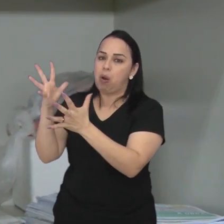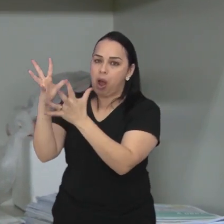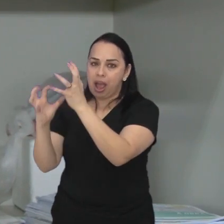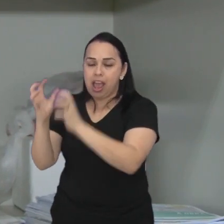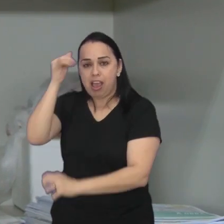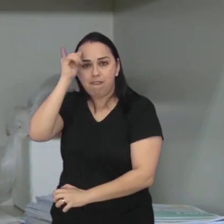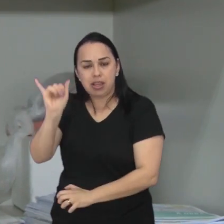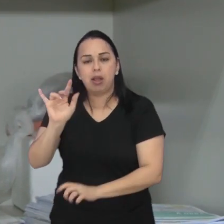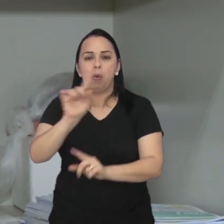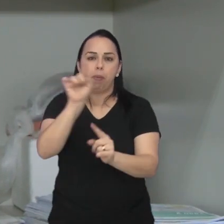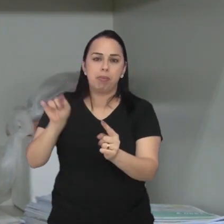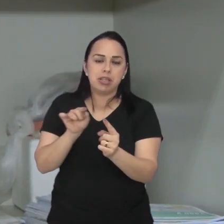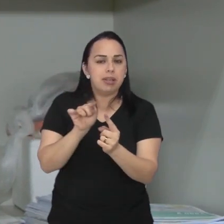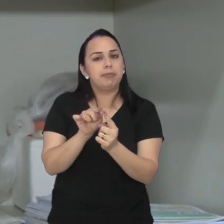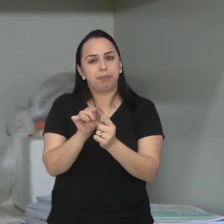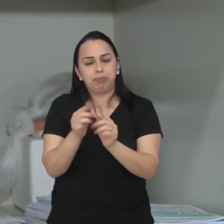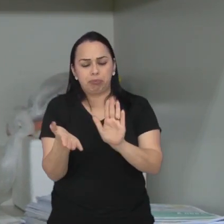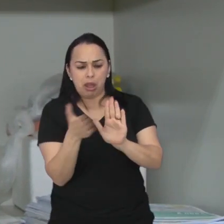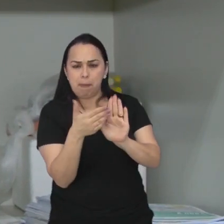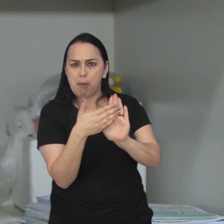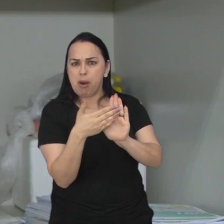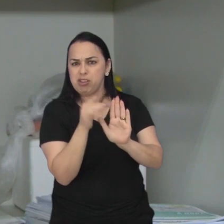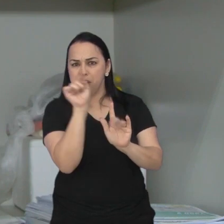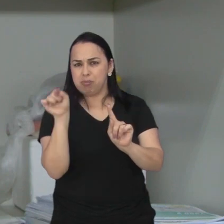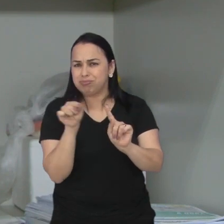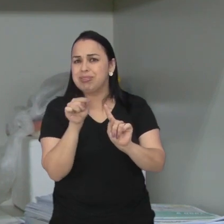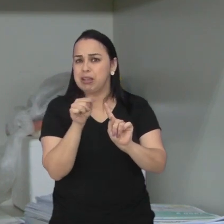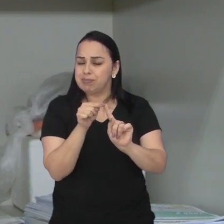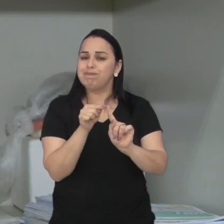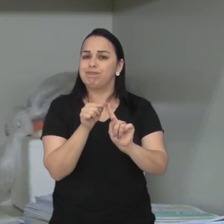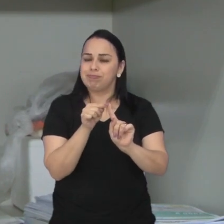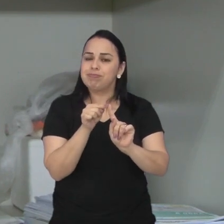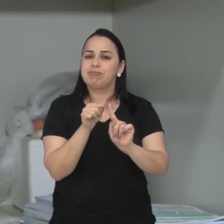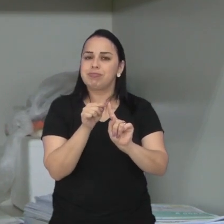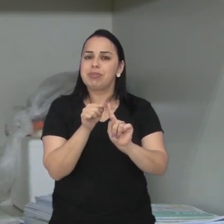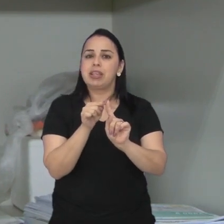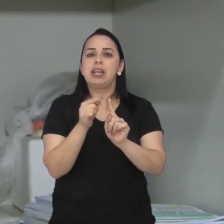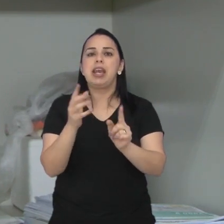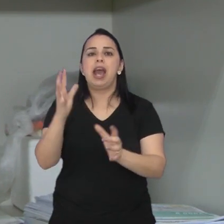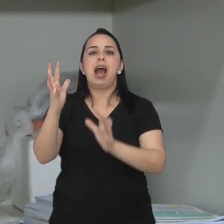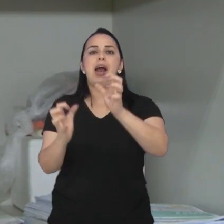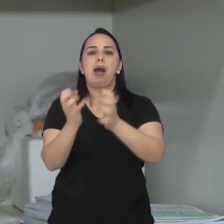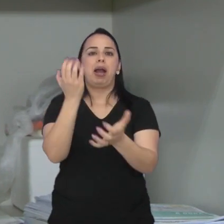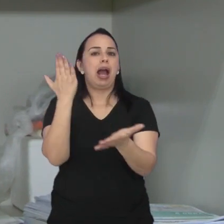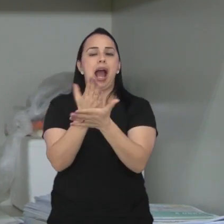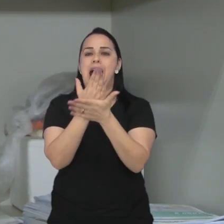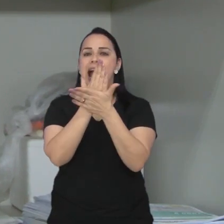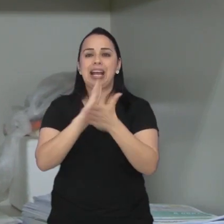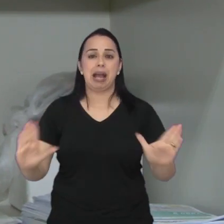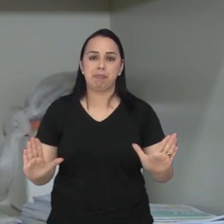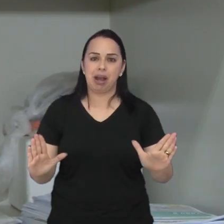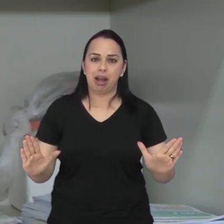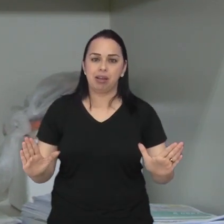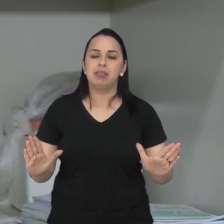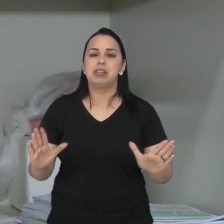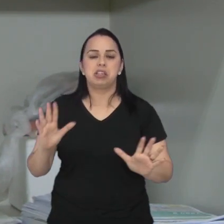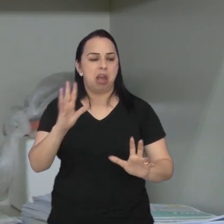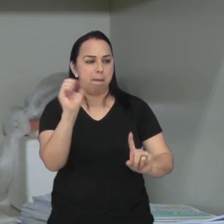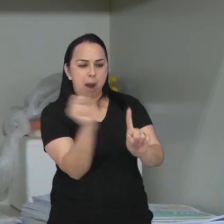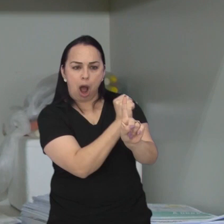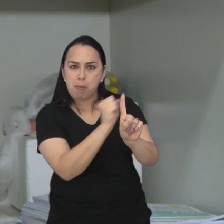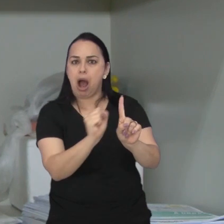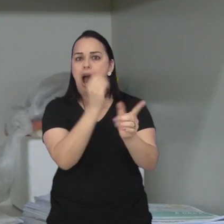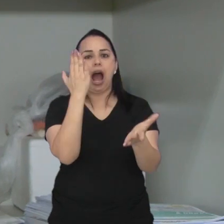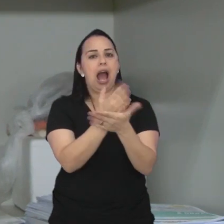Então, o objetivo desse projeto é que acabe, pare de vez com